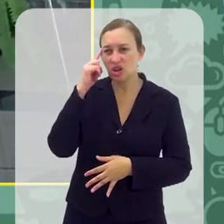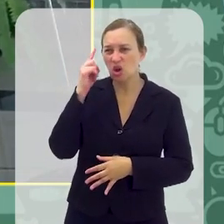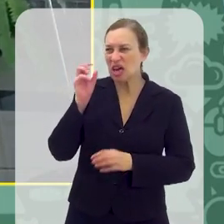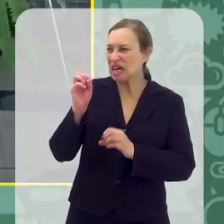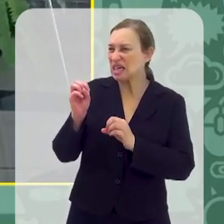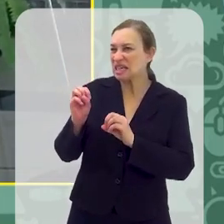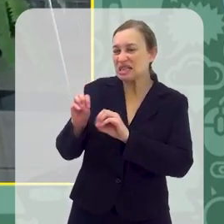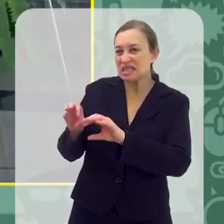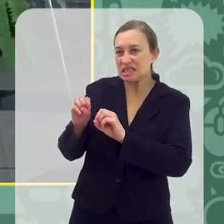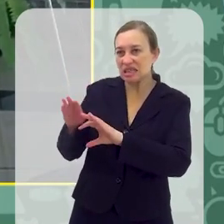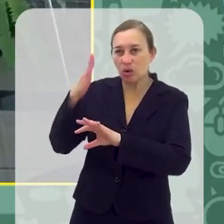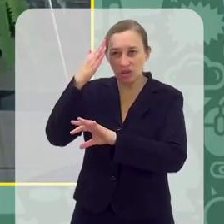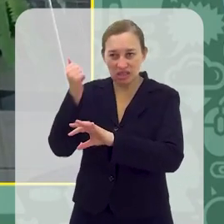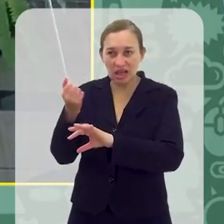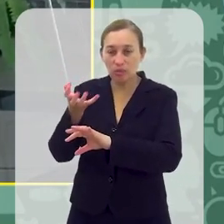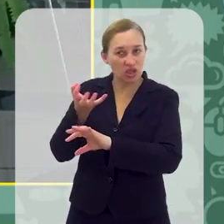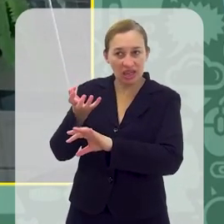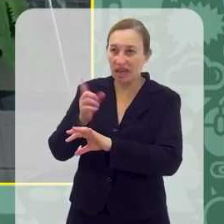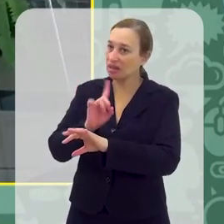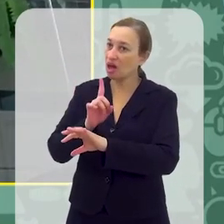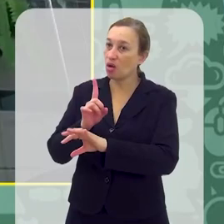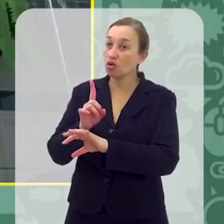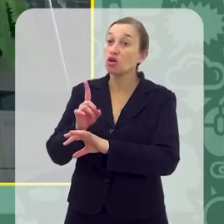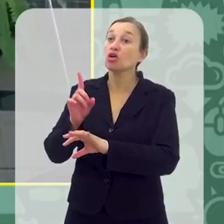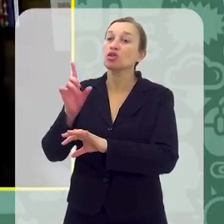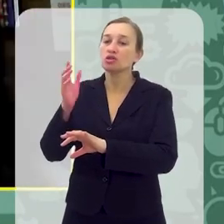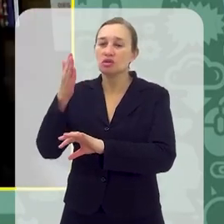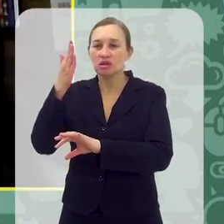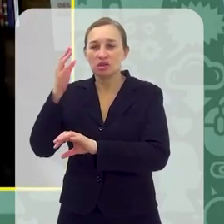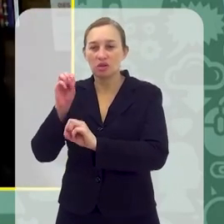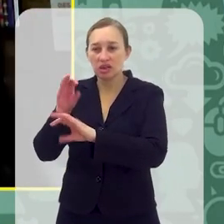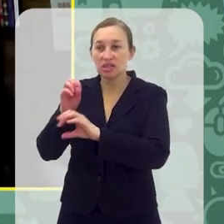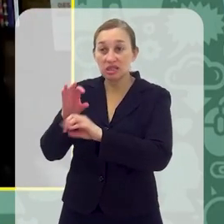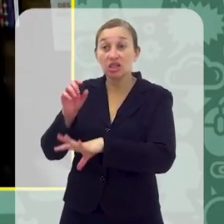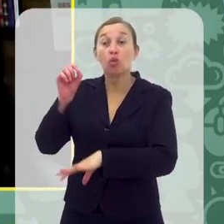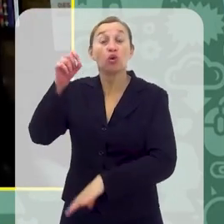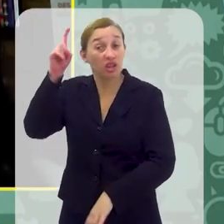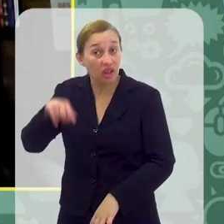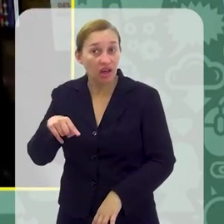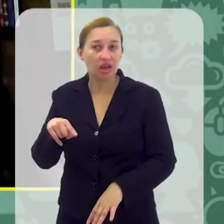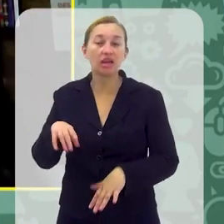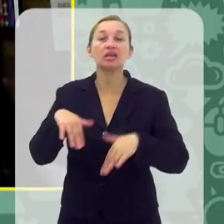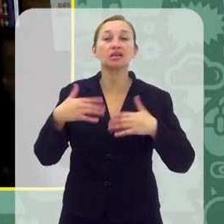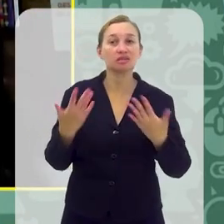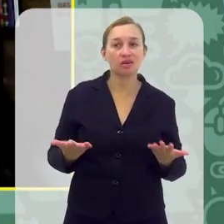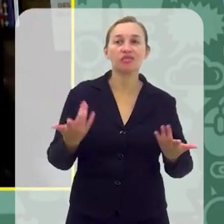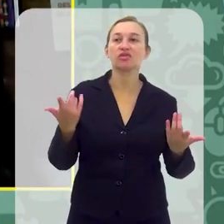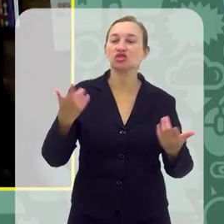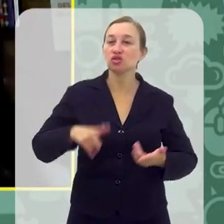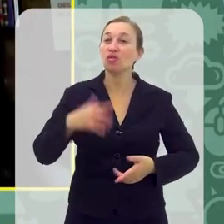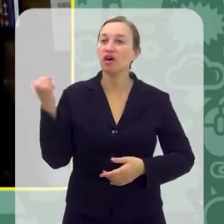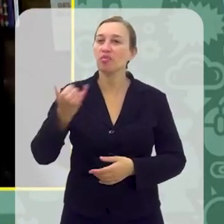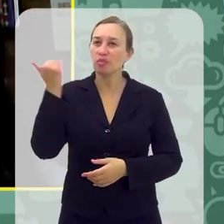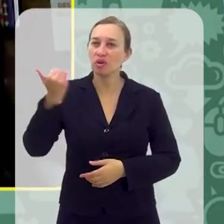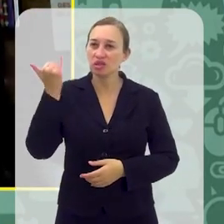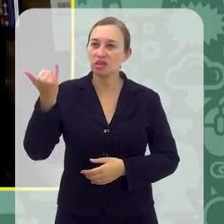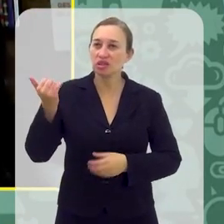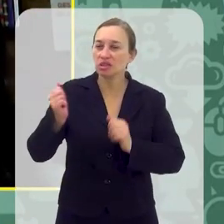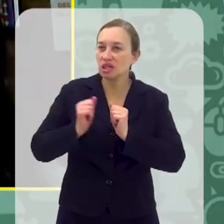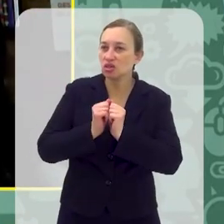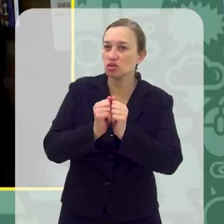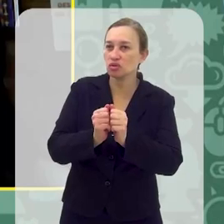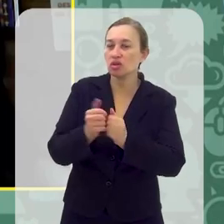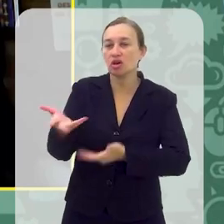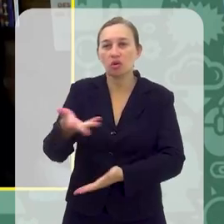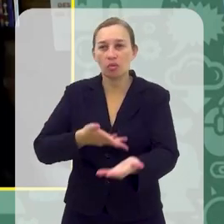ensina o que sabe, ninguém ensina o que quer. Só se ensina o que se é. É, daí mais uma vez, né? A importância do